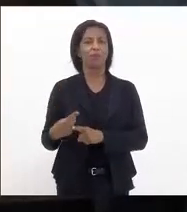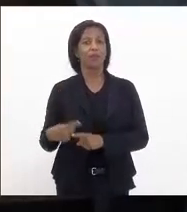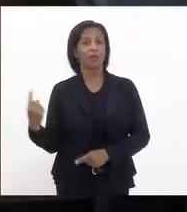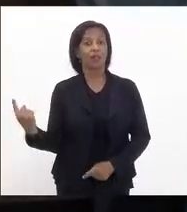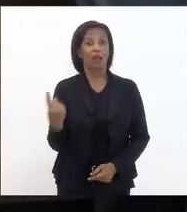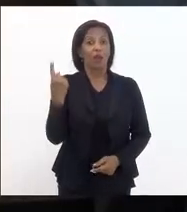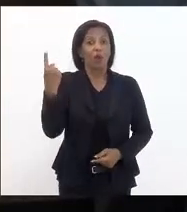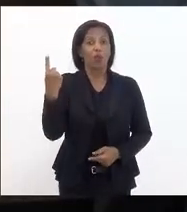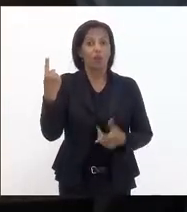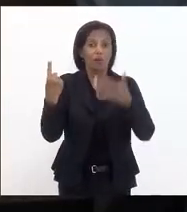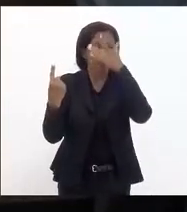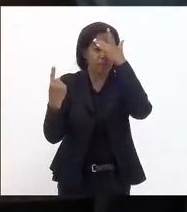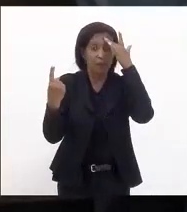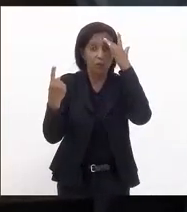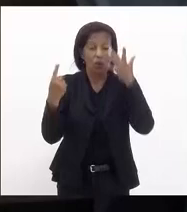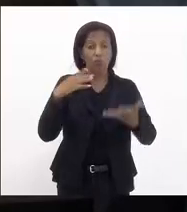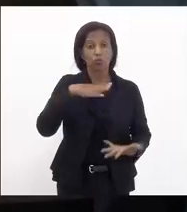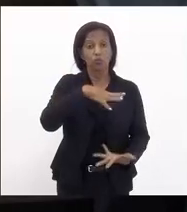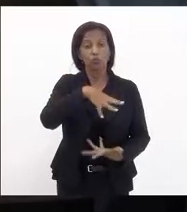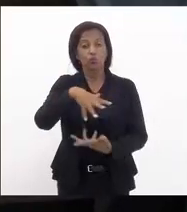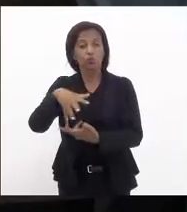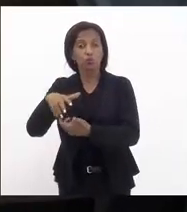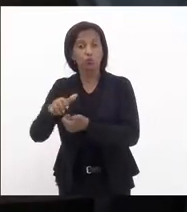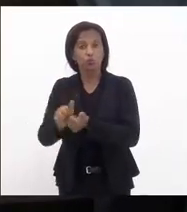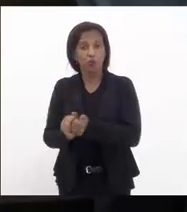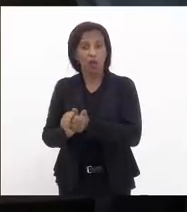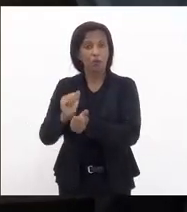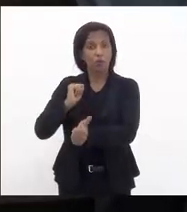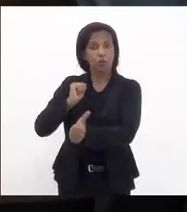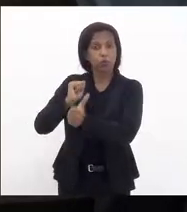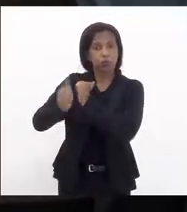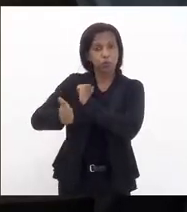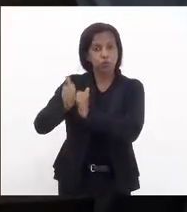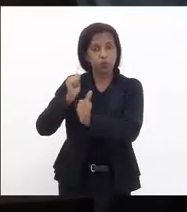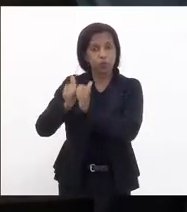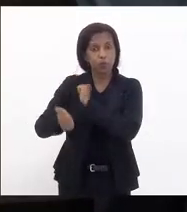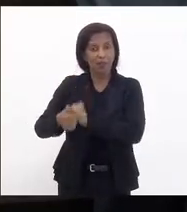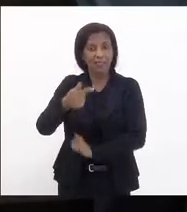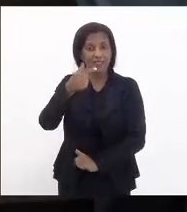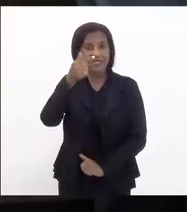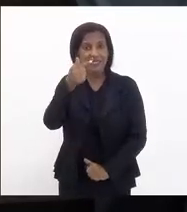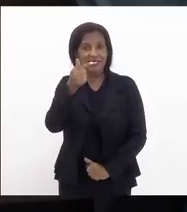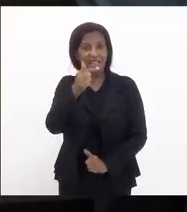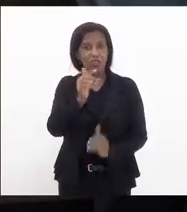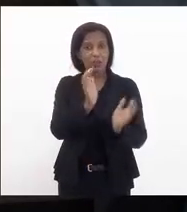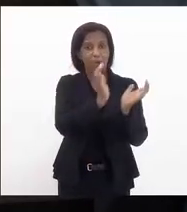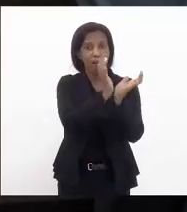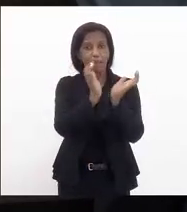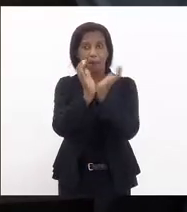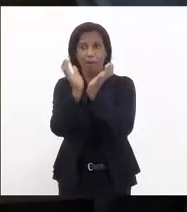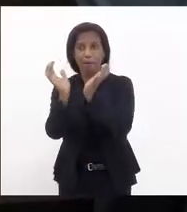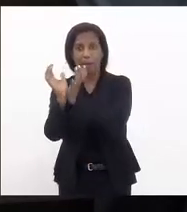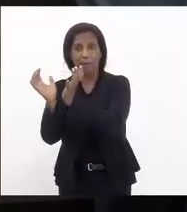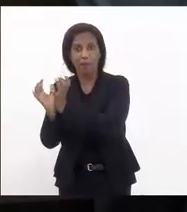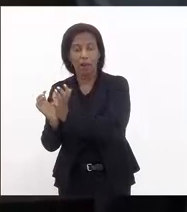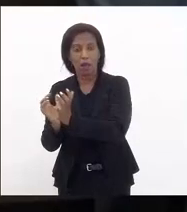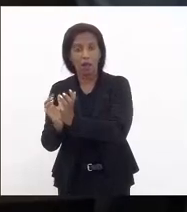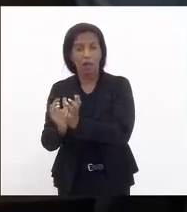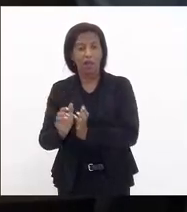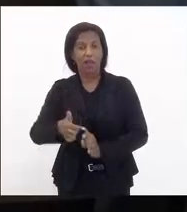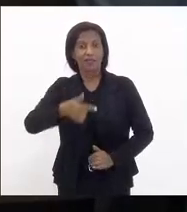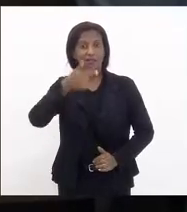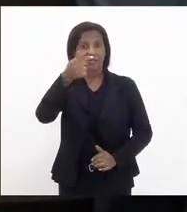a única pessoa do mundo a disputar sete copas sete